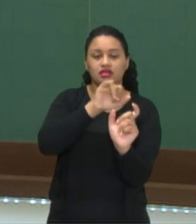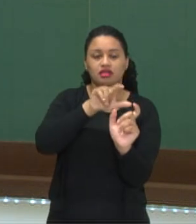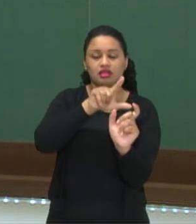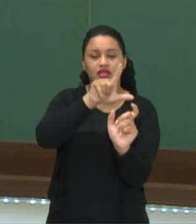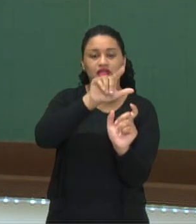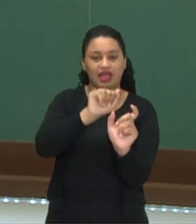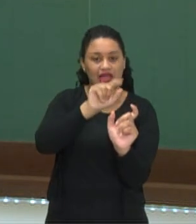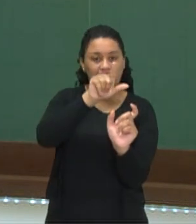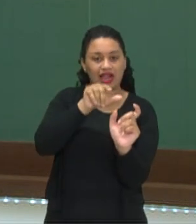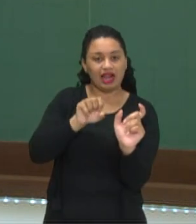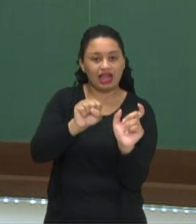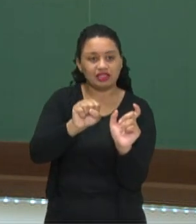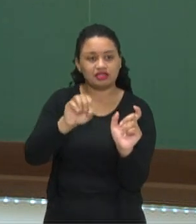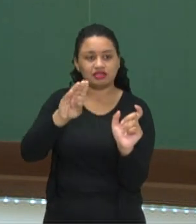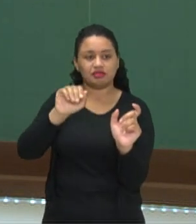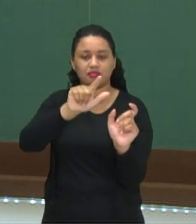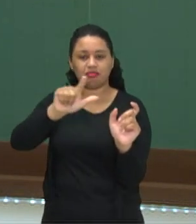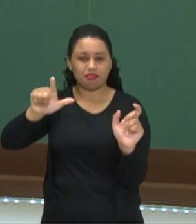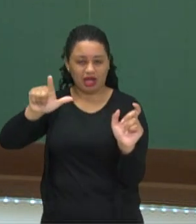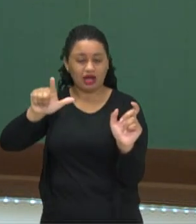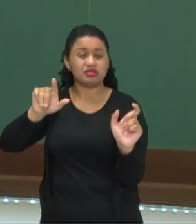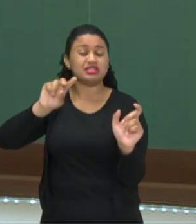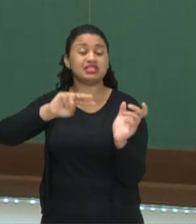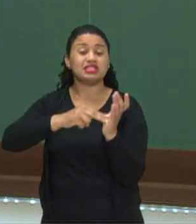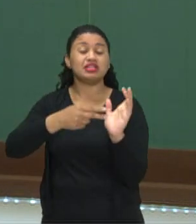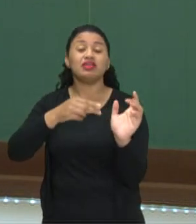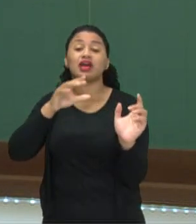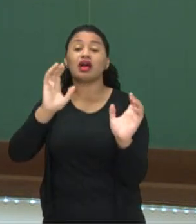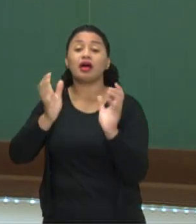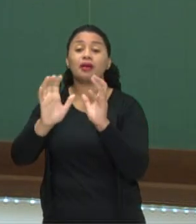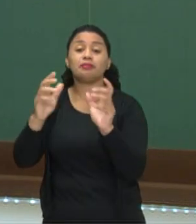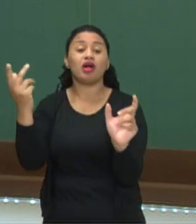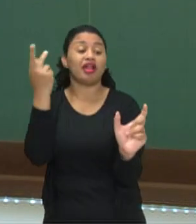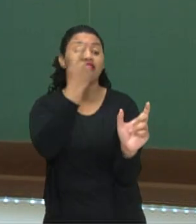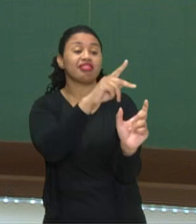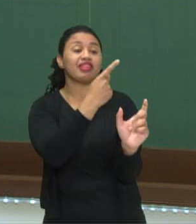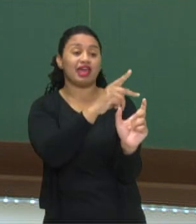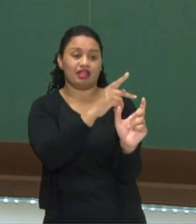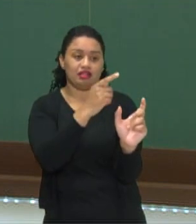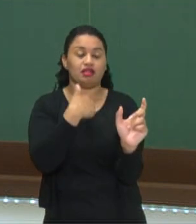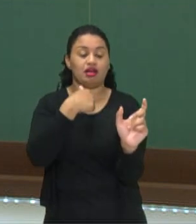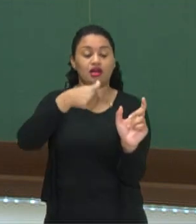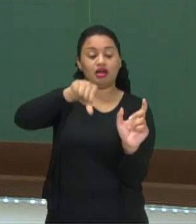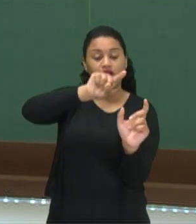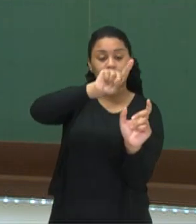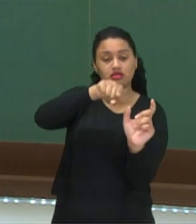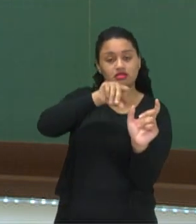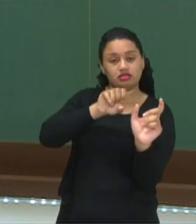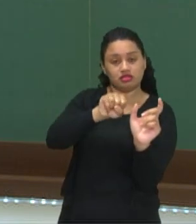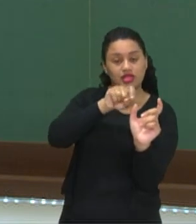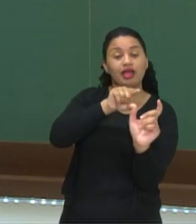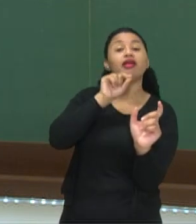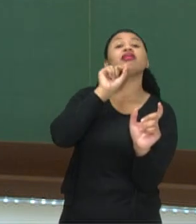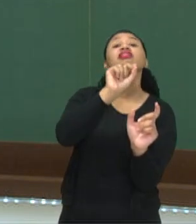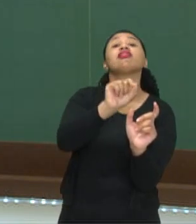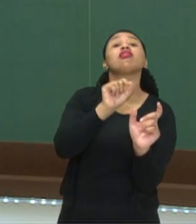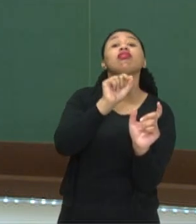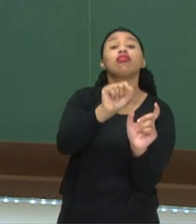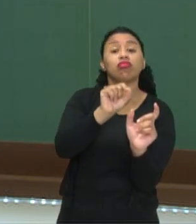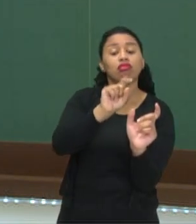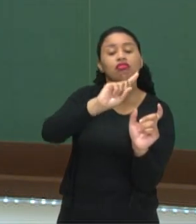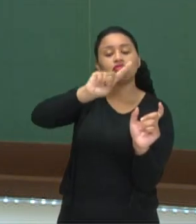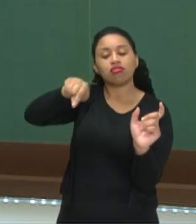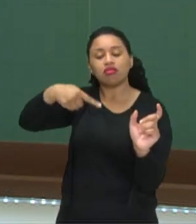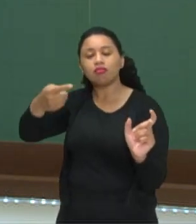Daniela. Então, não esqueça sempre dessa orientação. Antes do apóstolo Fiesse é quem possui